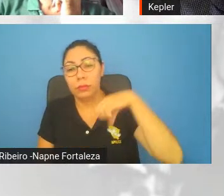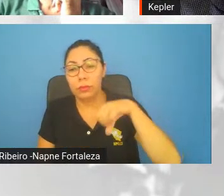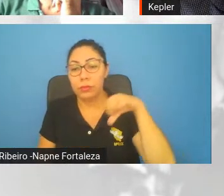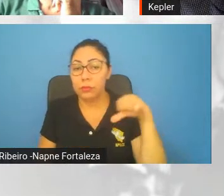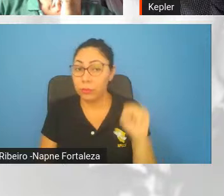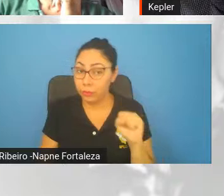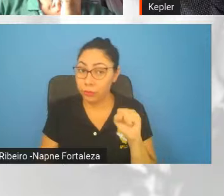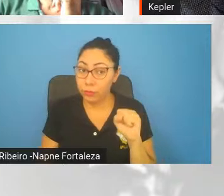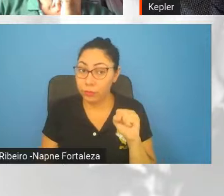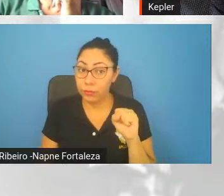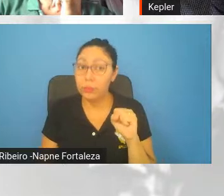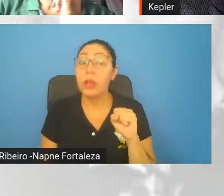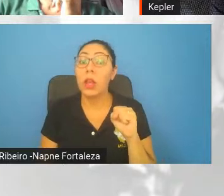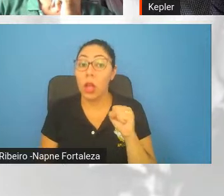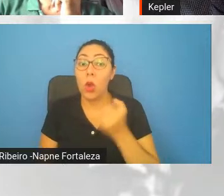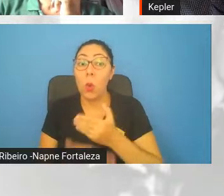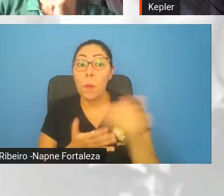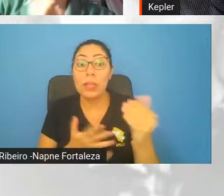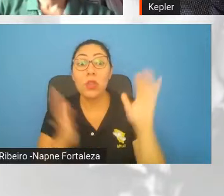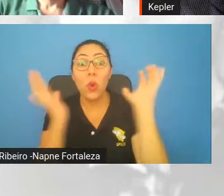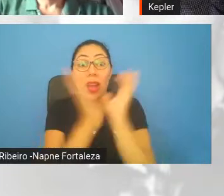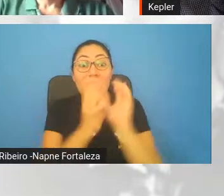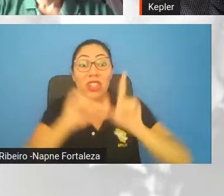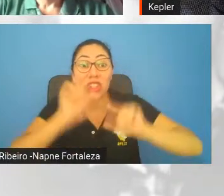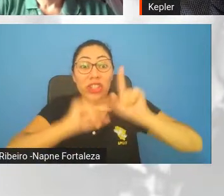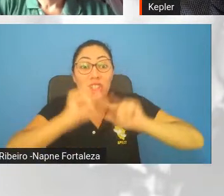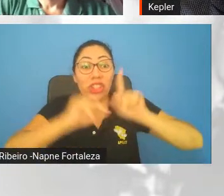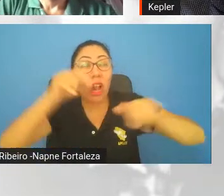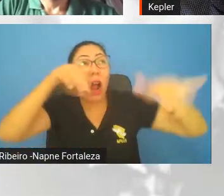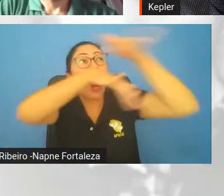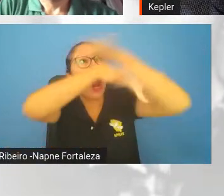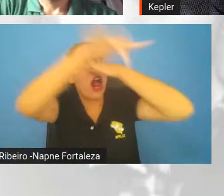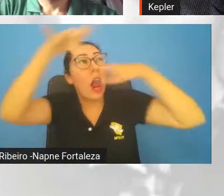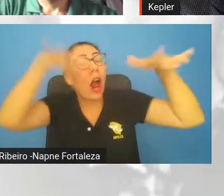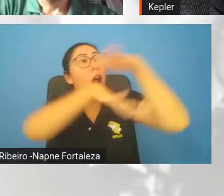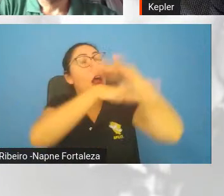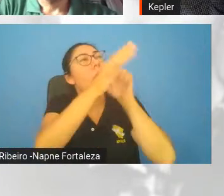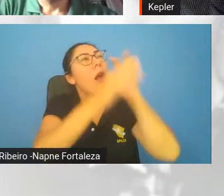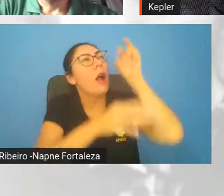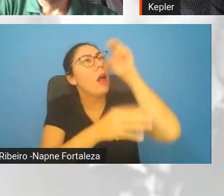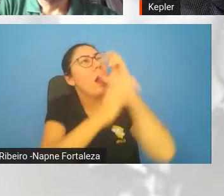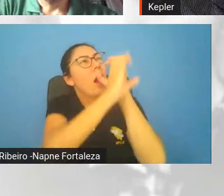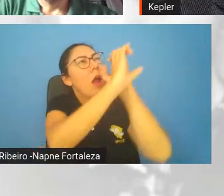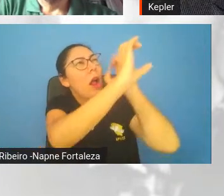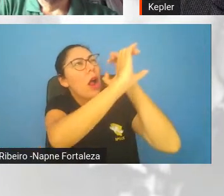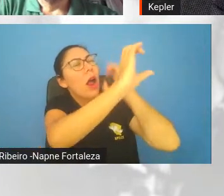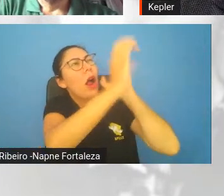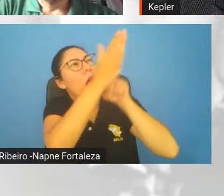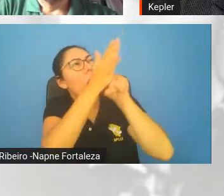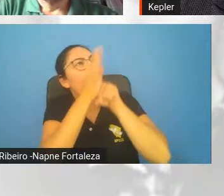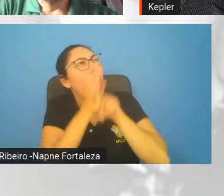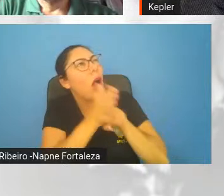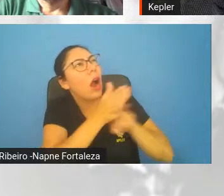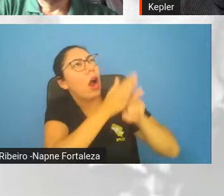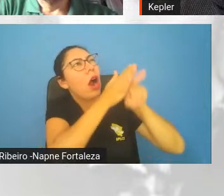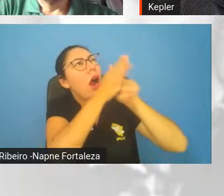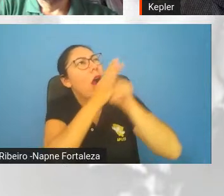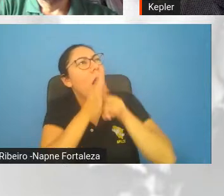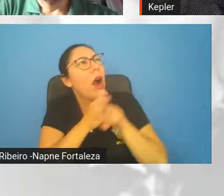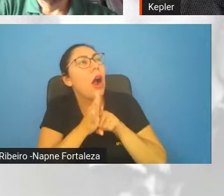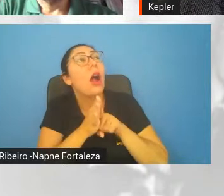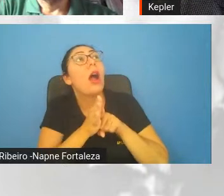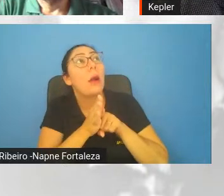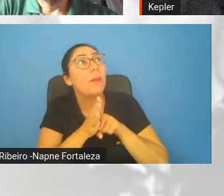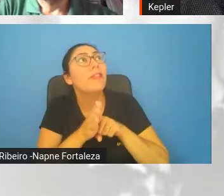de supernovas, até Redshift 1, Redshift só mede basicamente o quanto que o universo está ficando cada vez